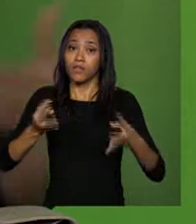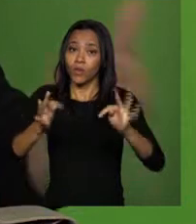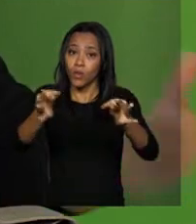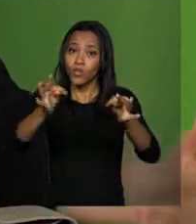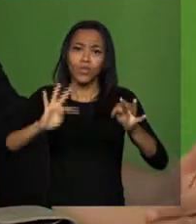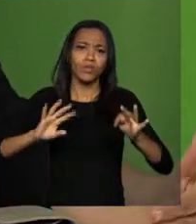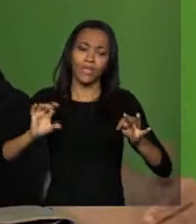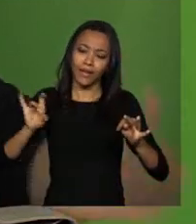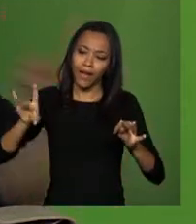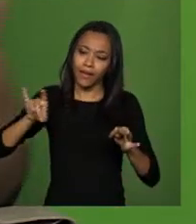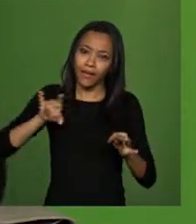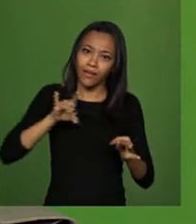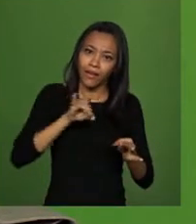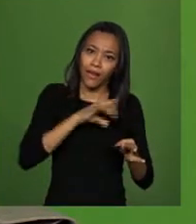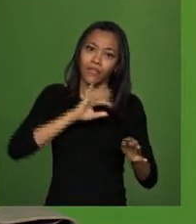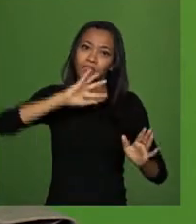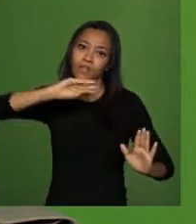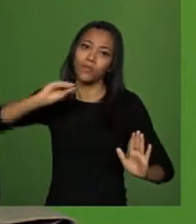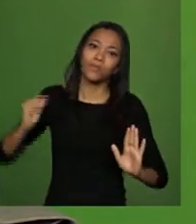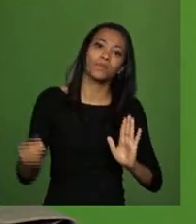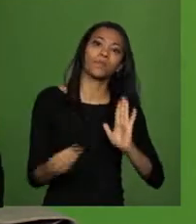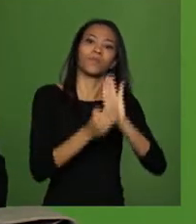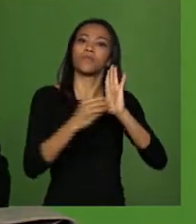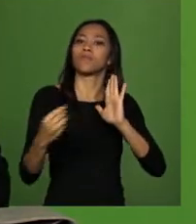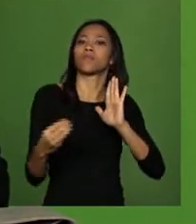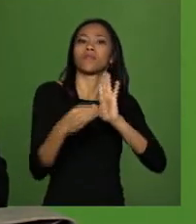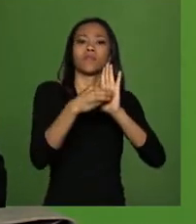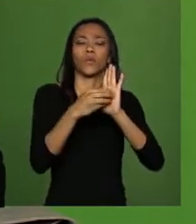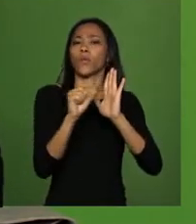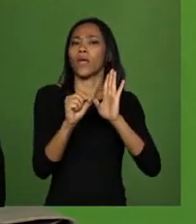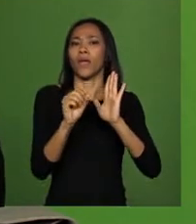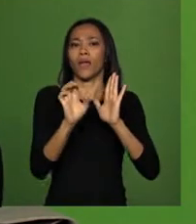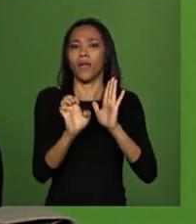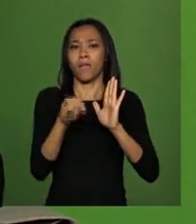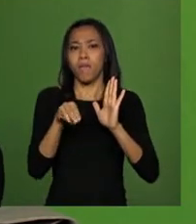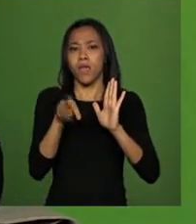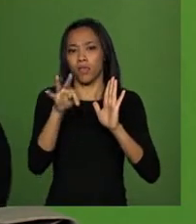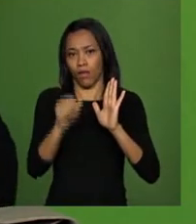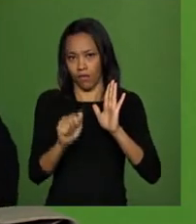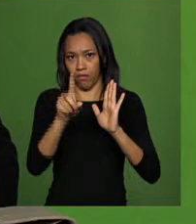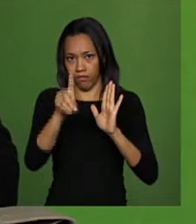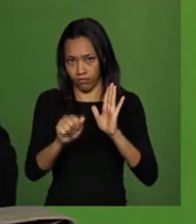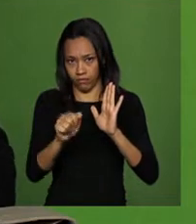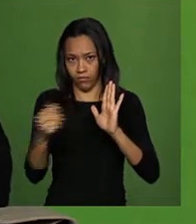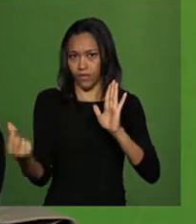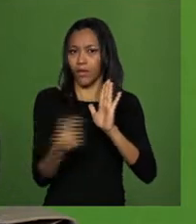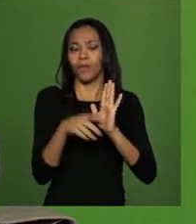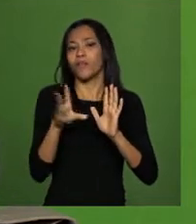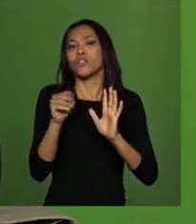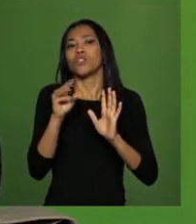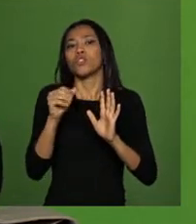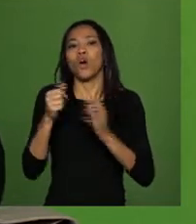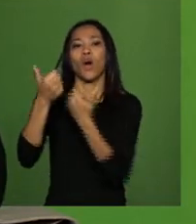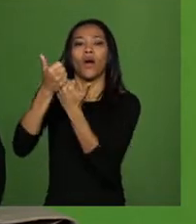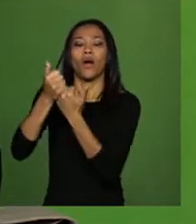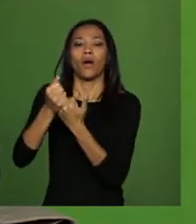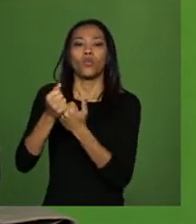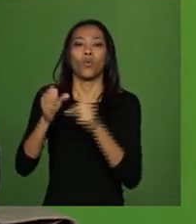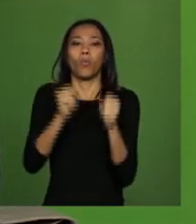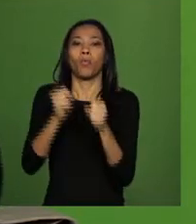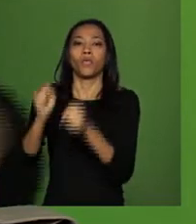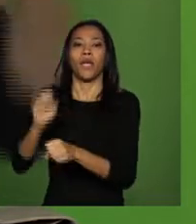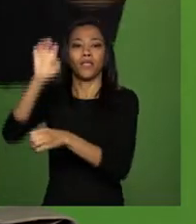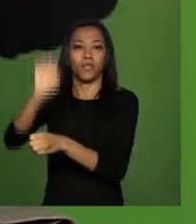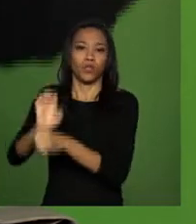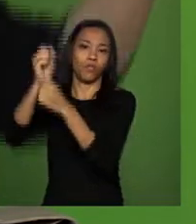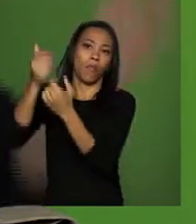emendas, foram emendas negociadas para aperfeiçoar o texto. Esse é o processo democrático. Não adianta só conversar no Executivo. Tem que conversar. Tem muita coisa que conversar no